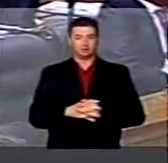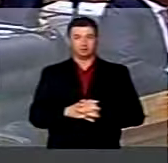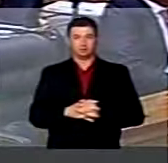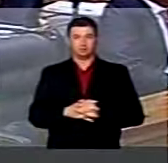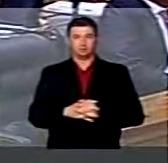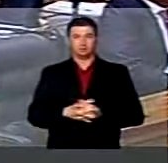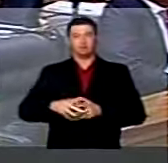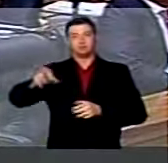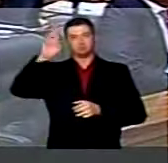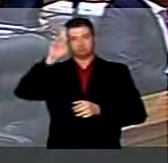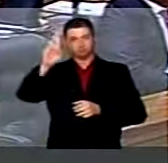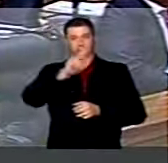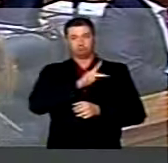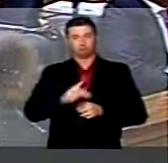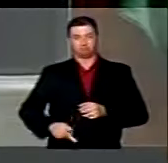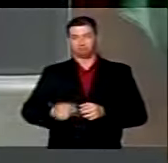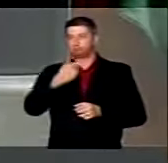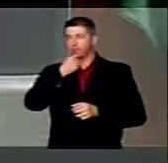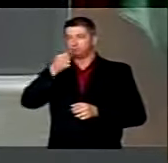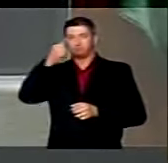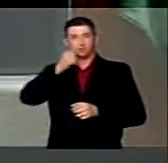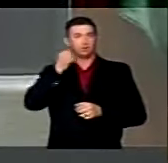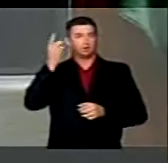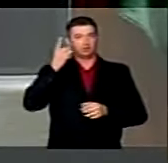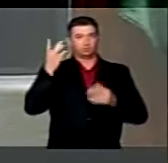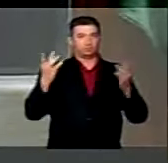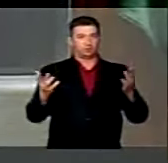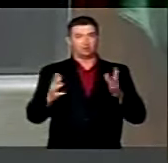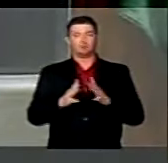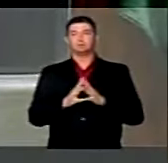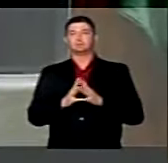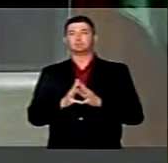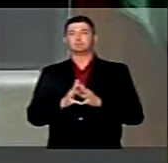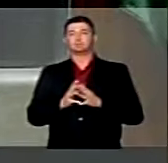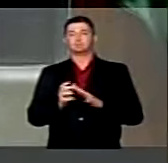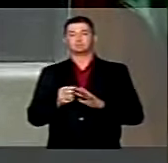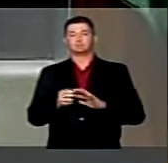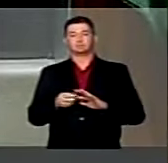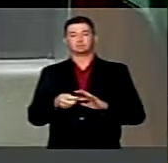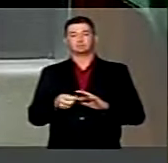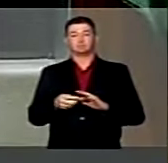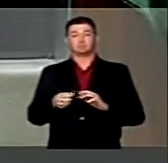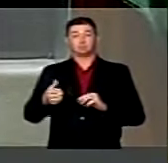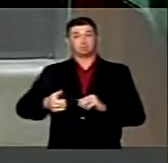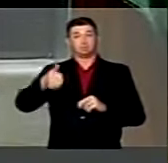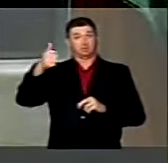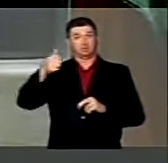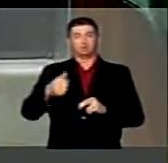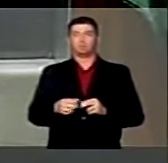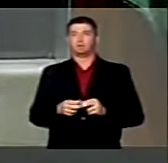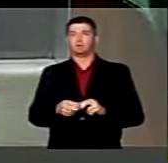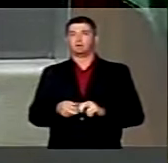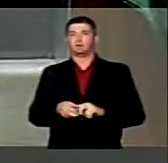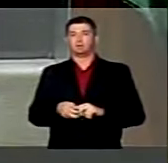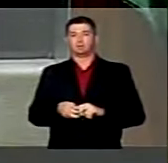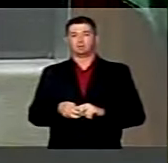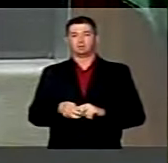Senhor presidente, senhoras deputadas, senhores deputados, em primeiro lugar, senhor presidente,